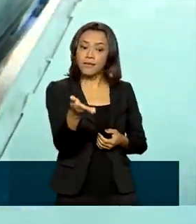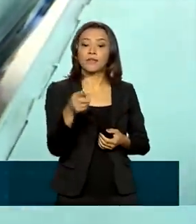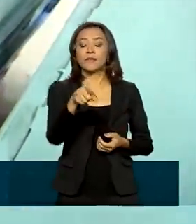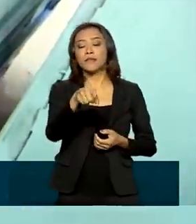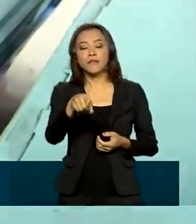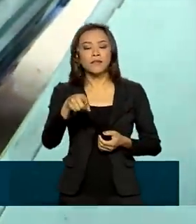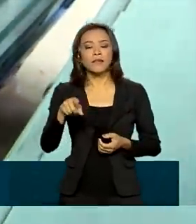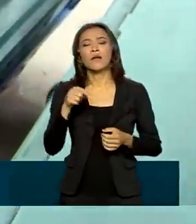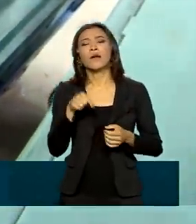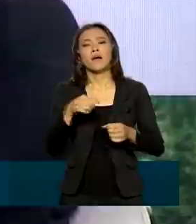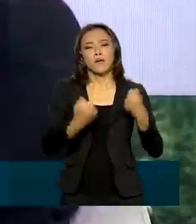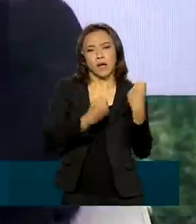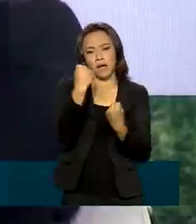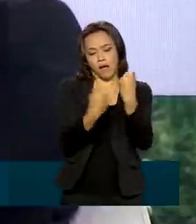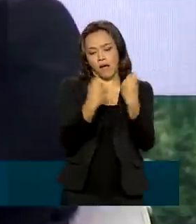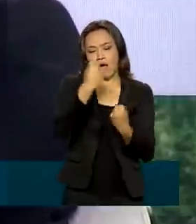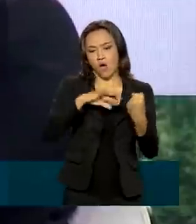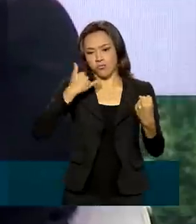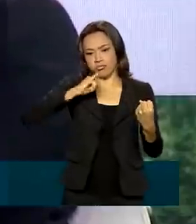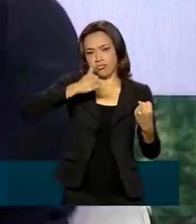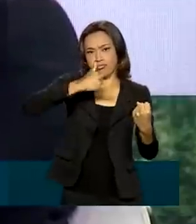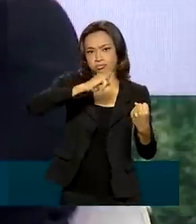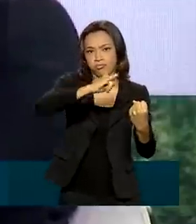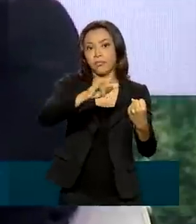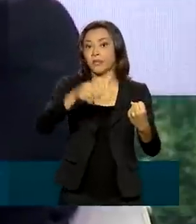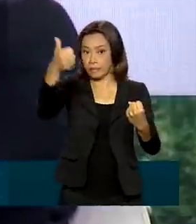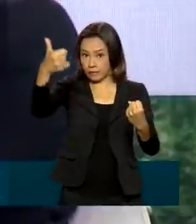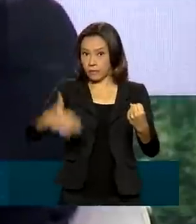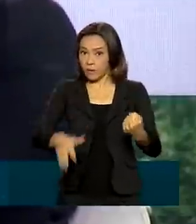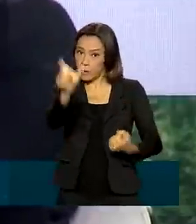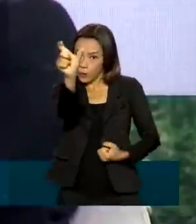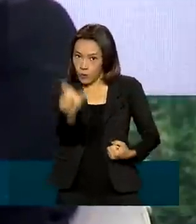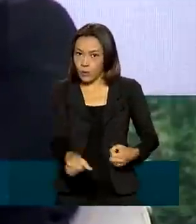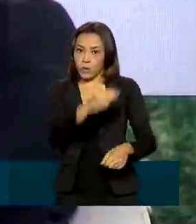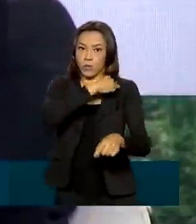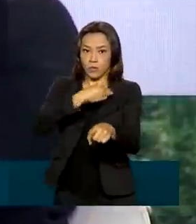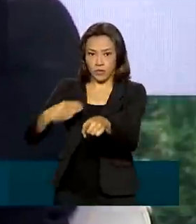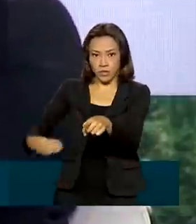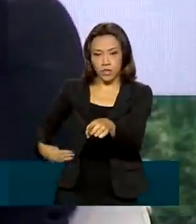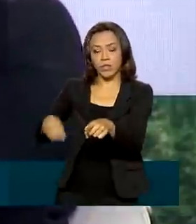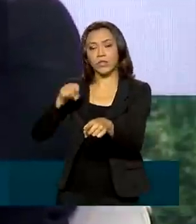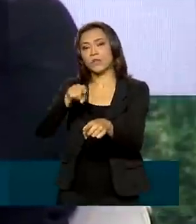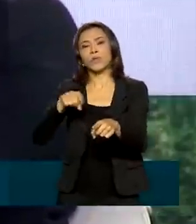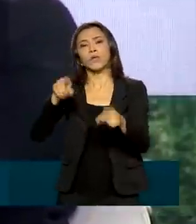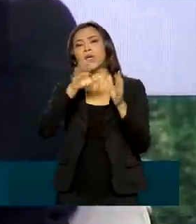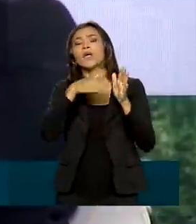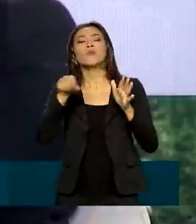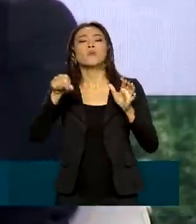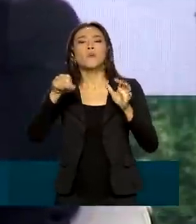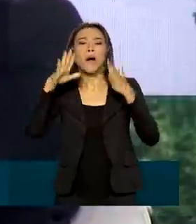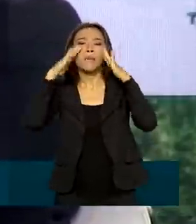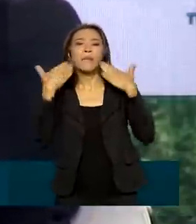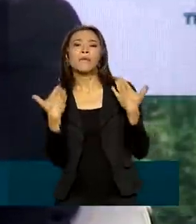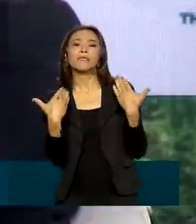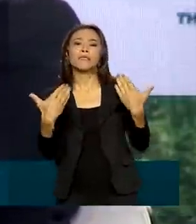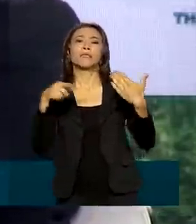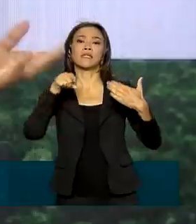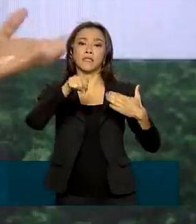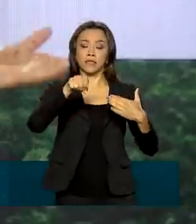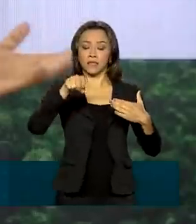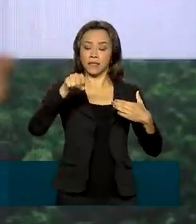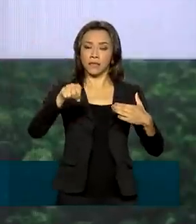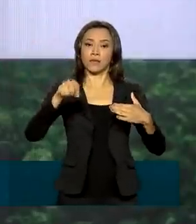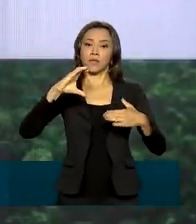veículos elétricos, como destacou o ministro da Ciência, Tecnologia e Inovações, durante painel da COP26,